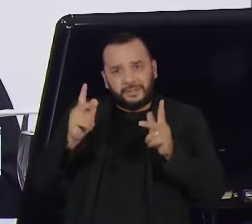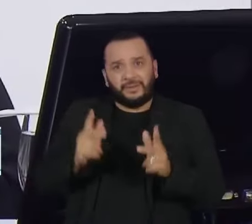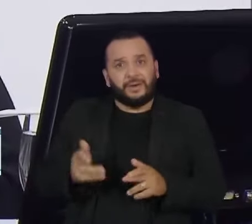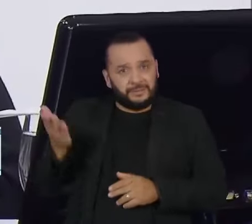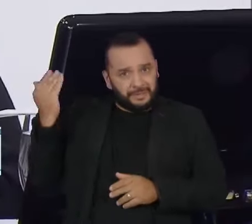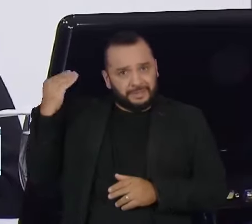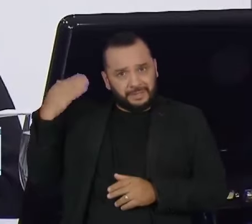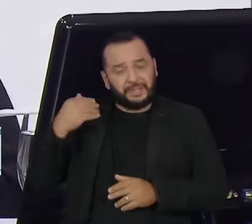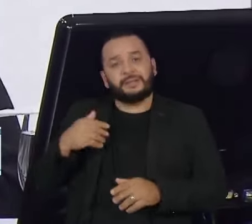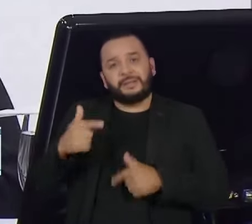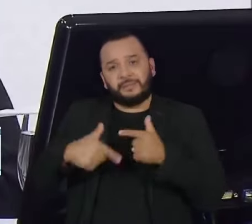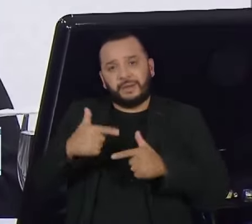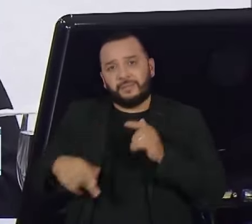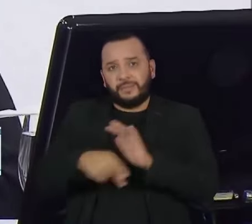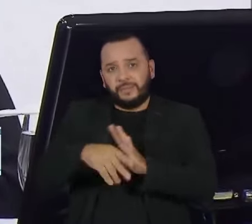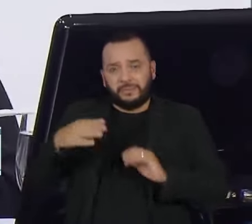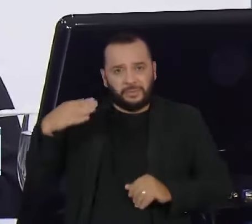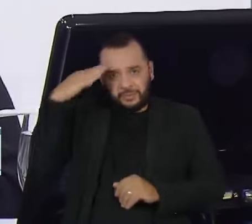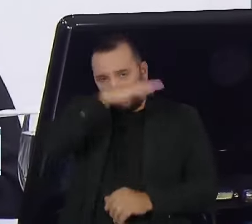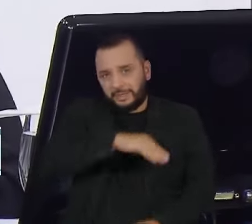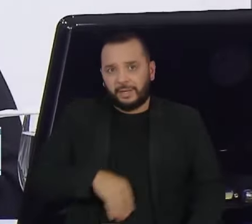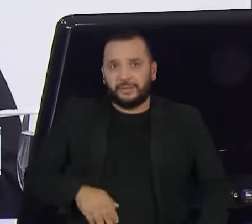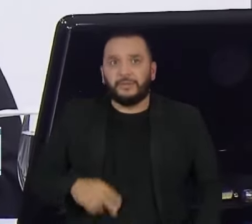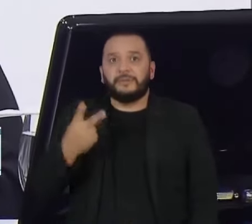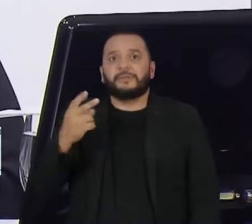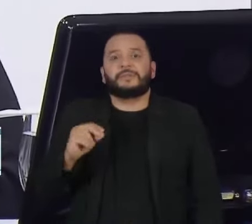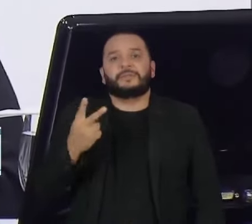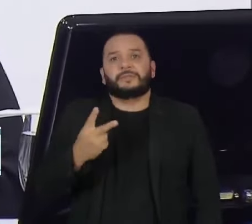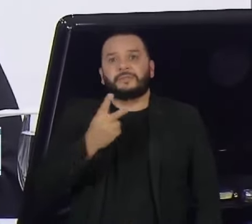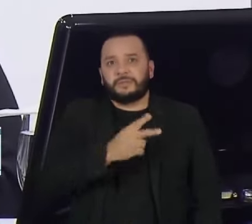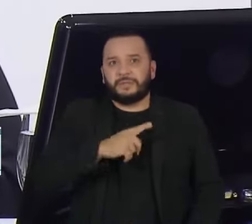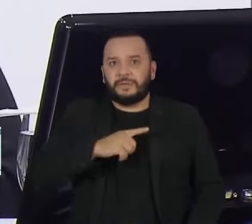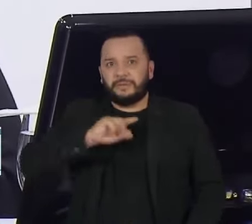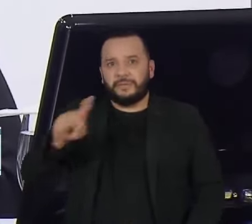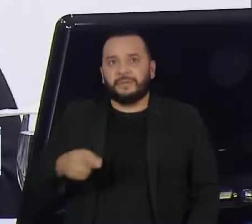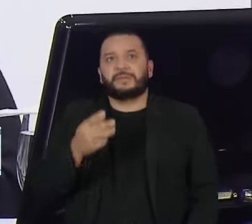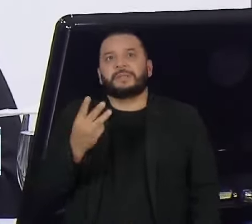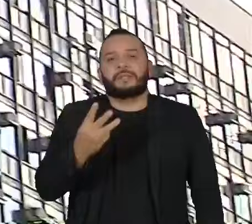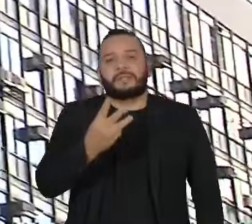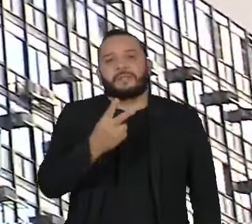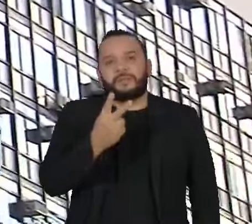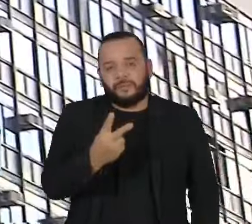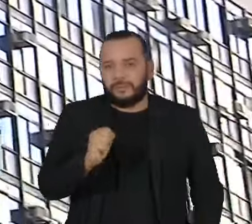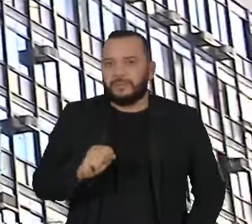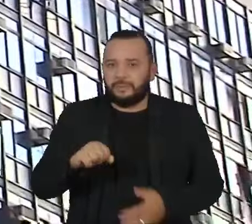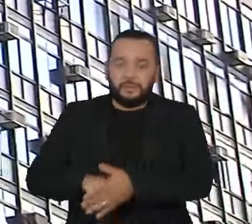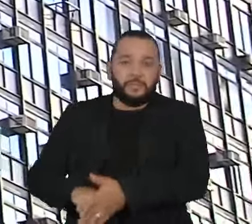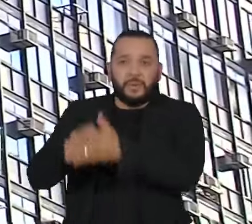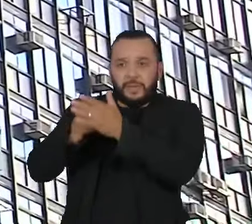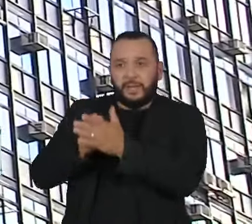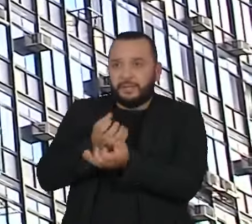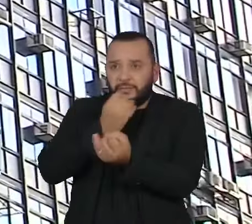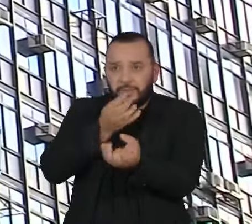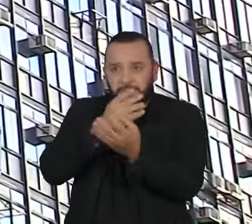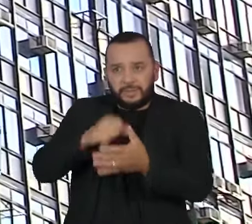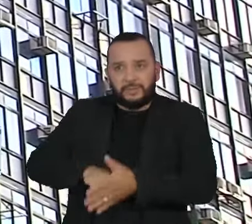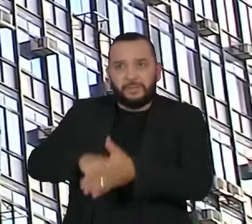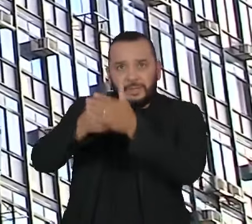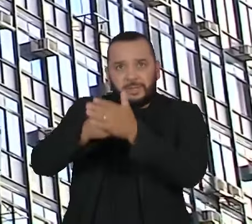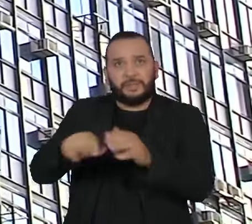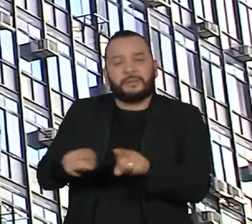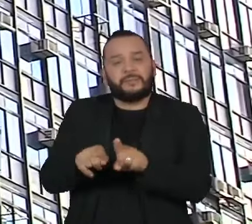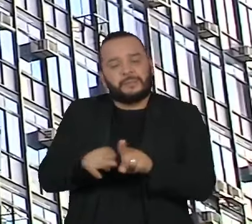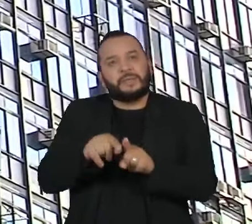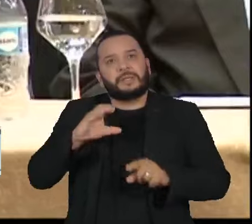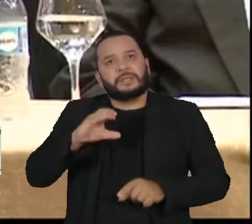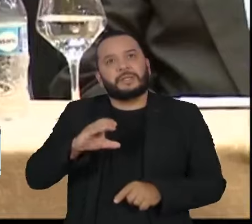Jair Bolsonaro. Em 2022, foram 1.332 negativas. O pico da série histórica da Controladoria